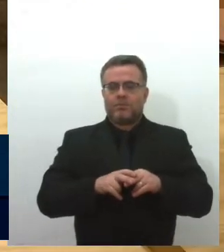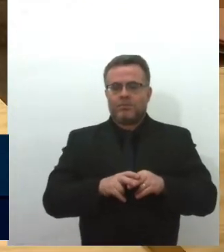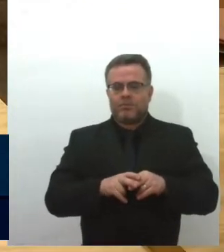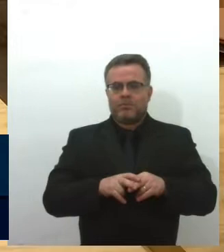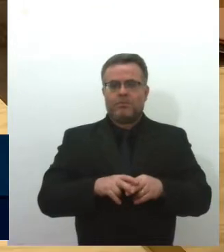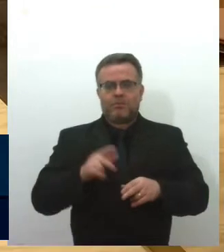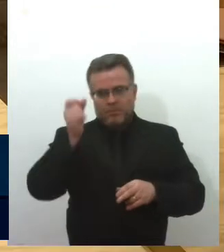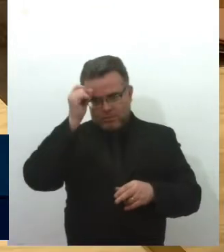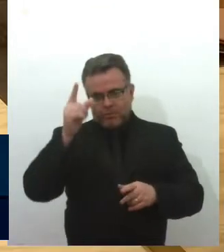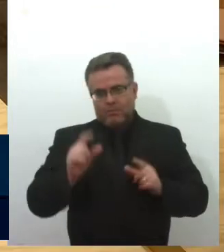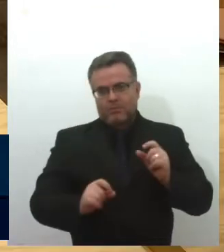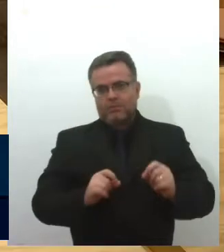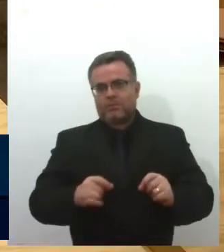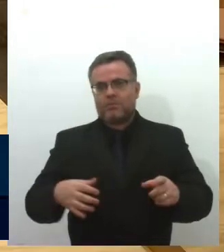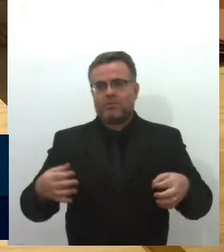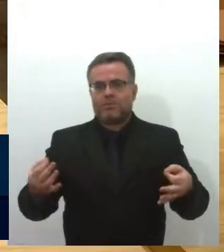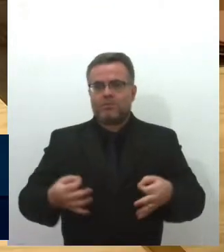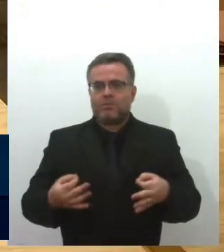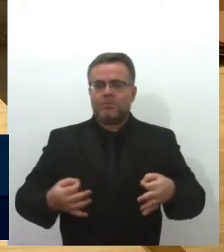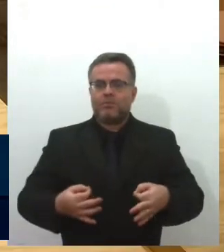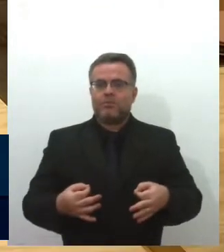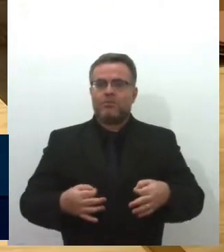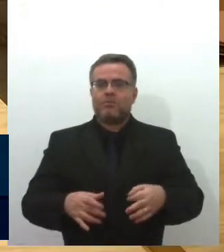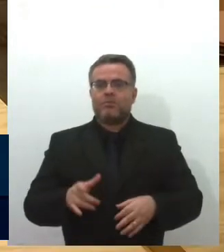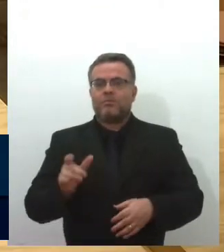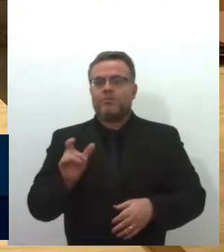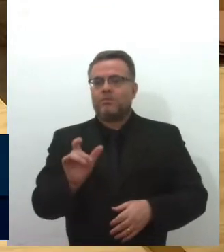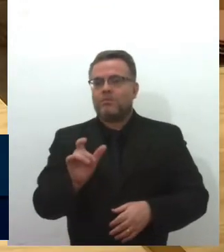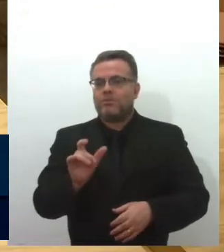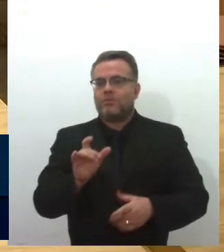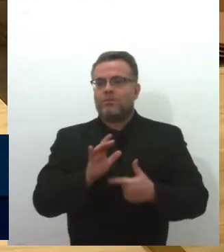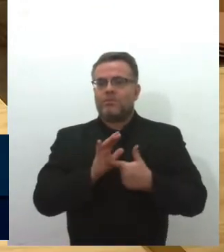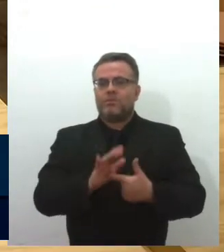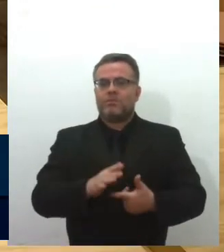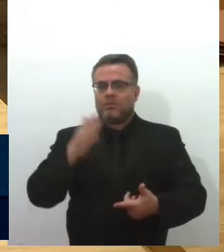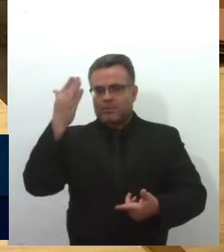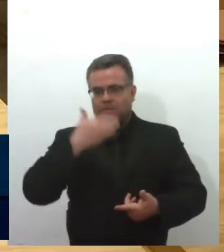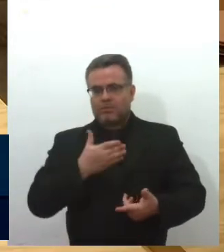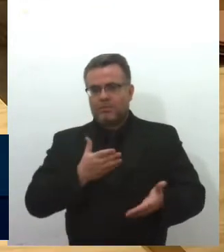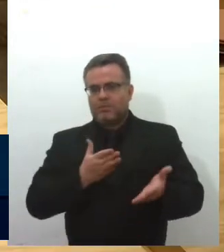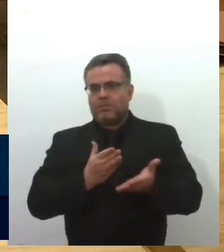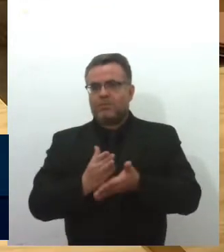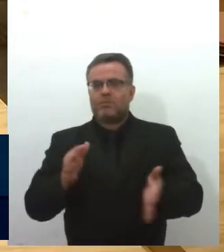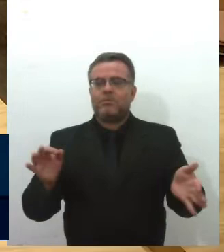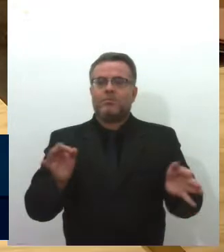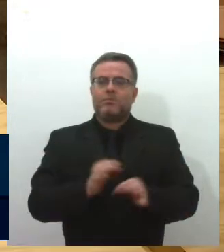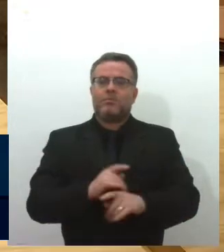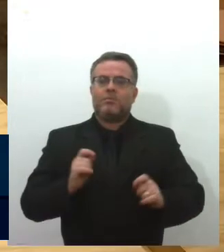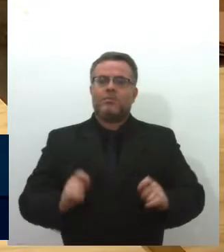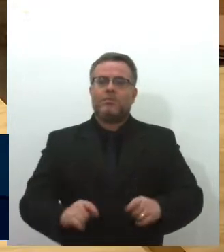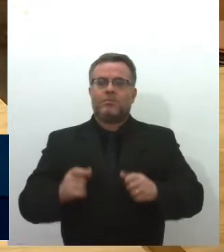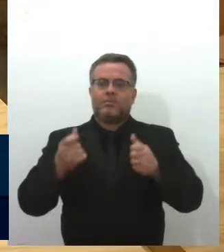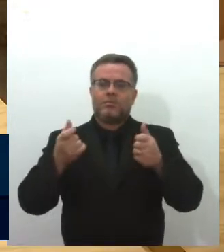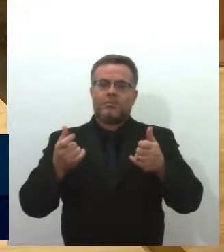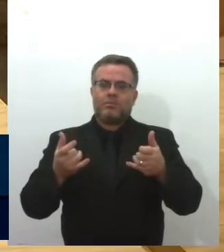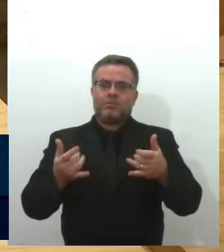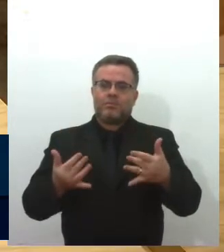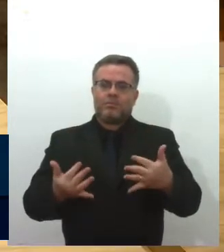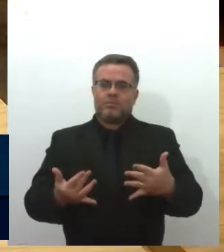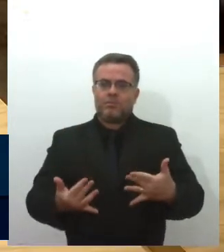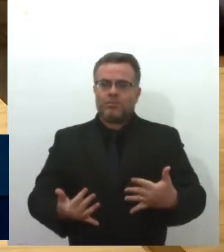foi brilhante da carteirinha porque aí está demonstrado na fala do